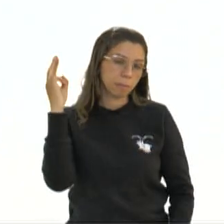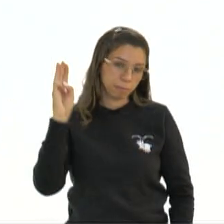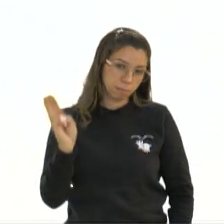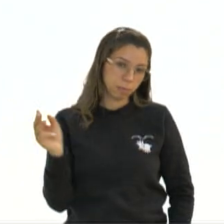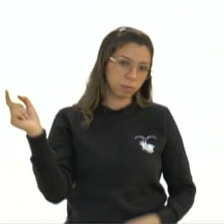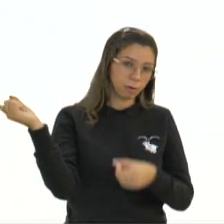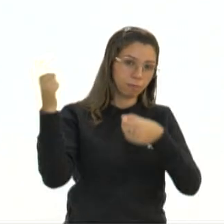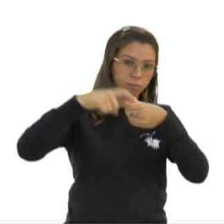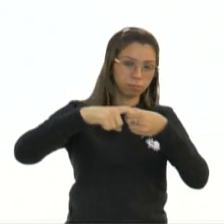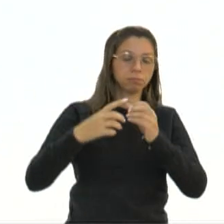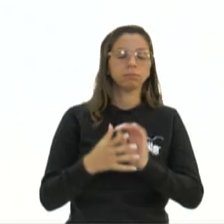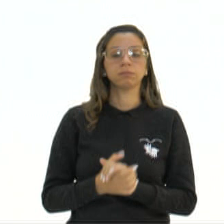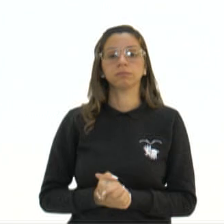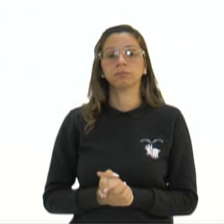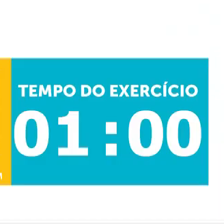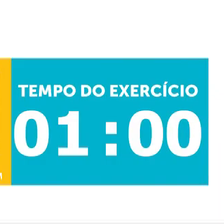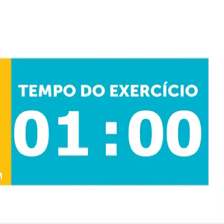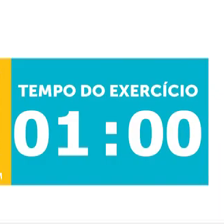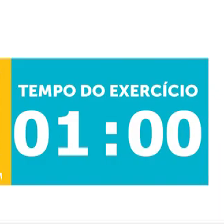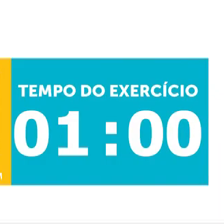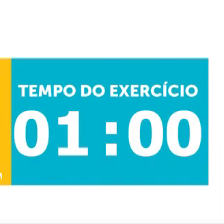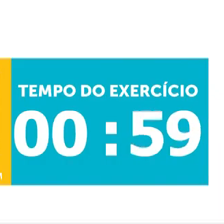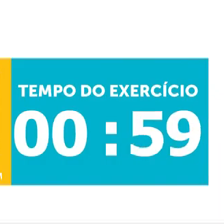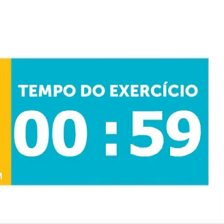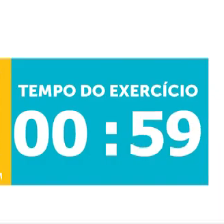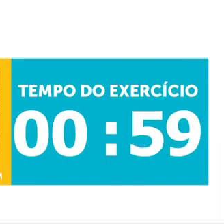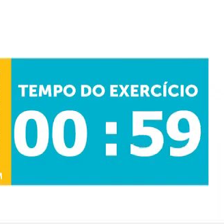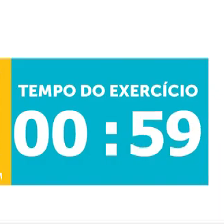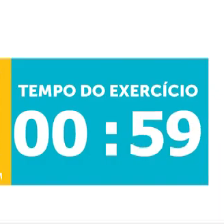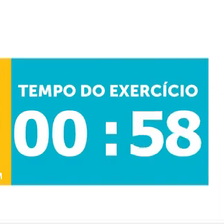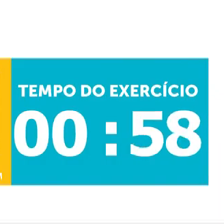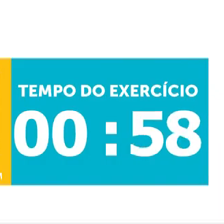e já voltamos. Vamos lá,